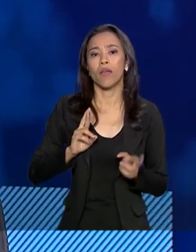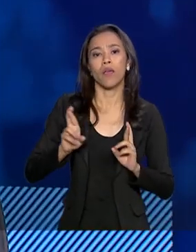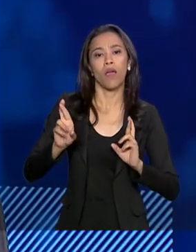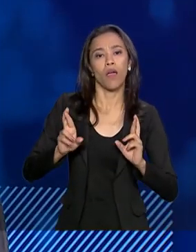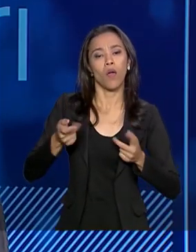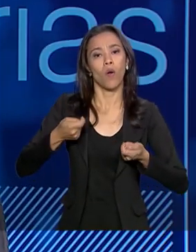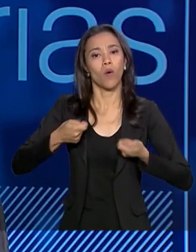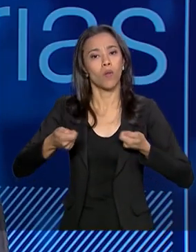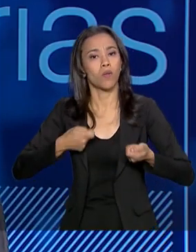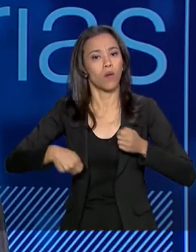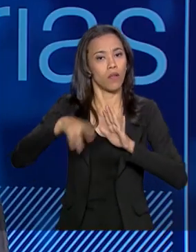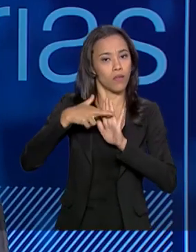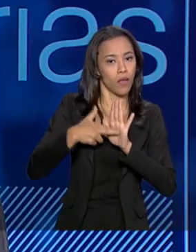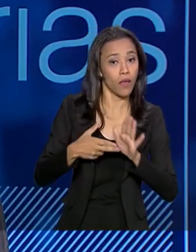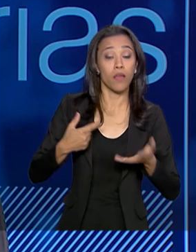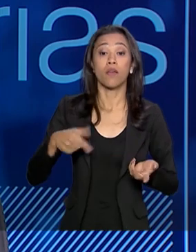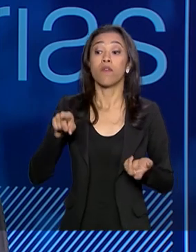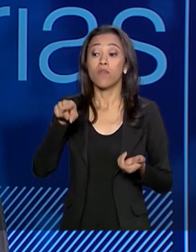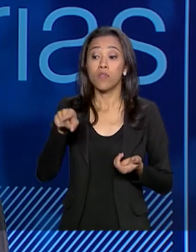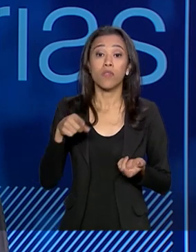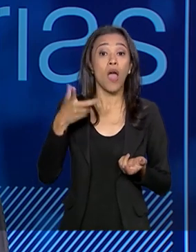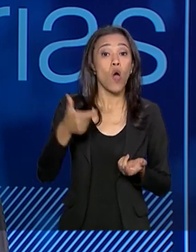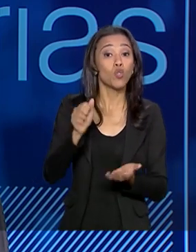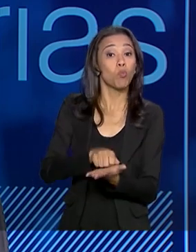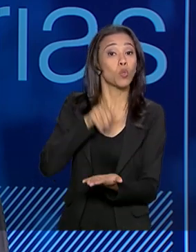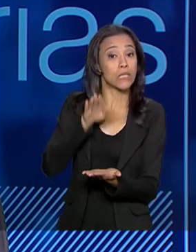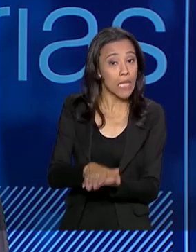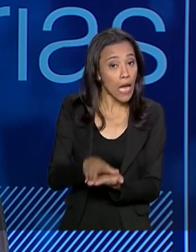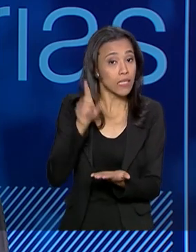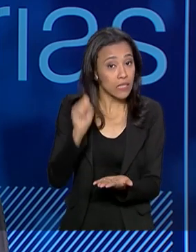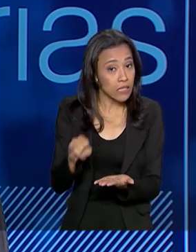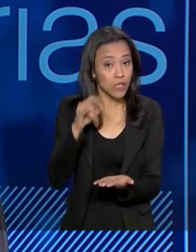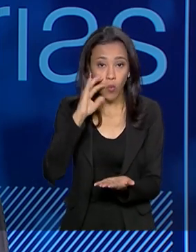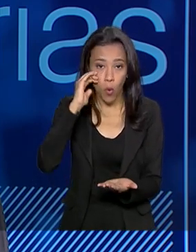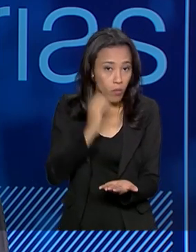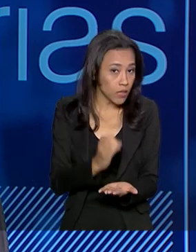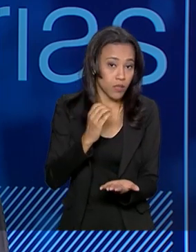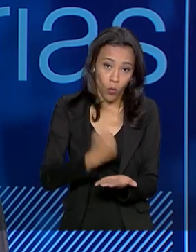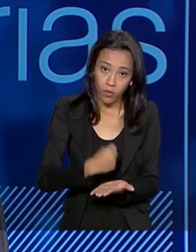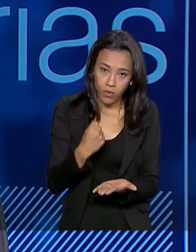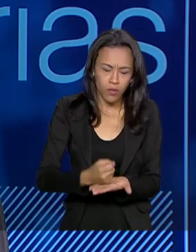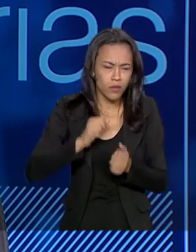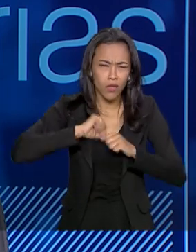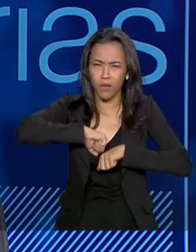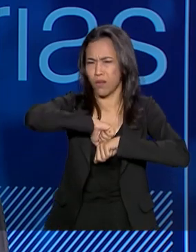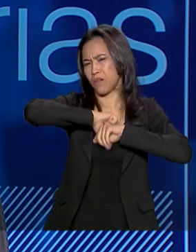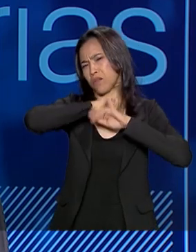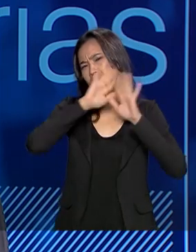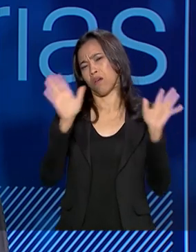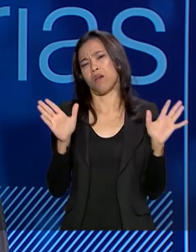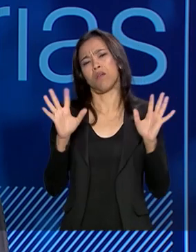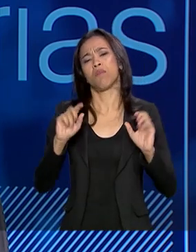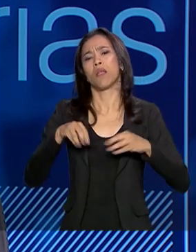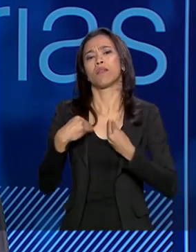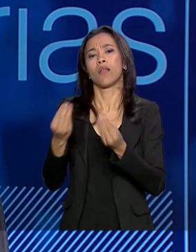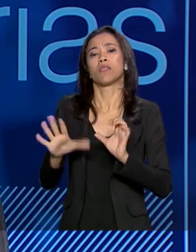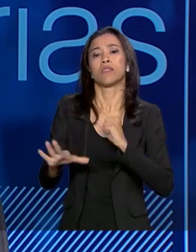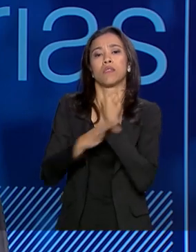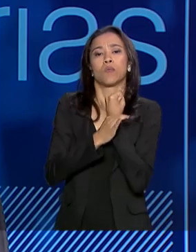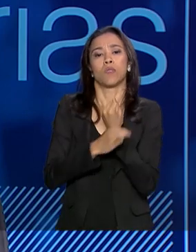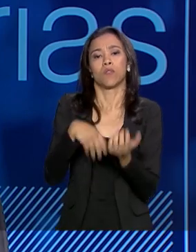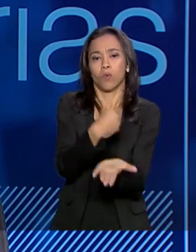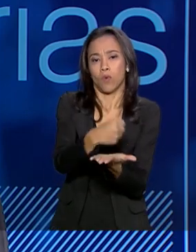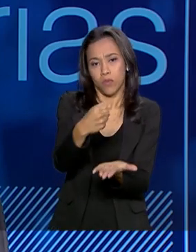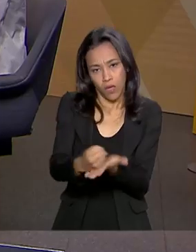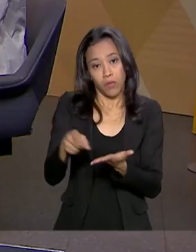concessionária, quais são os casos que ela vai ser multada ou que ela vai ser penalizada. Tudo isso tem que estar muito claro para dar segurança jurídica para o investidor